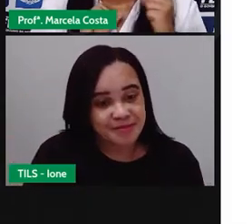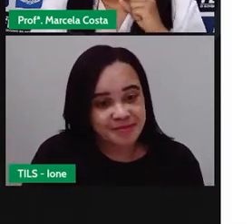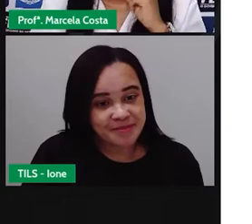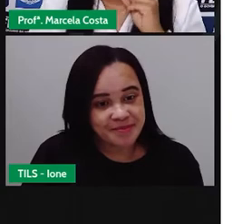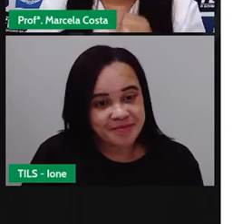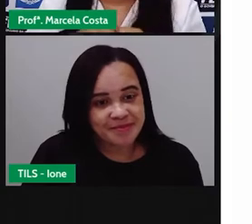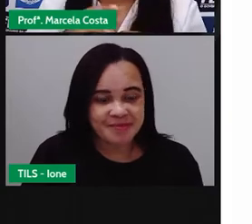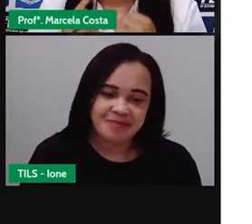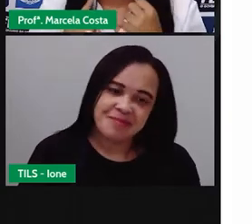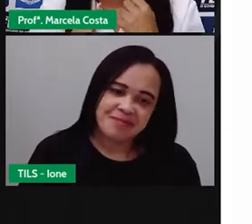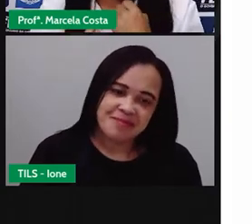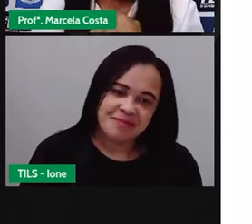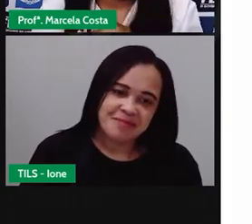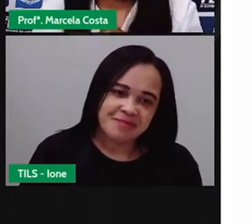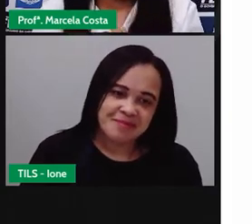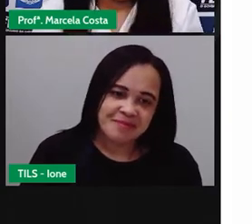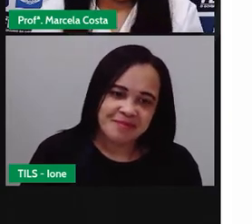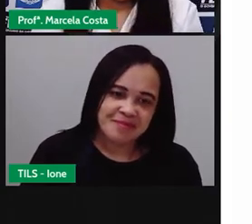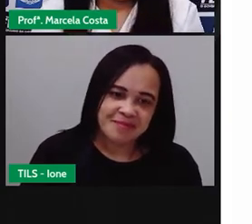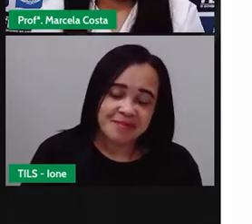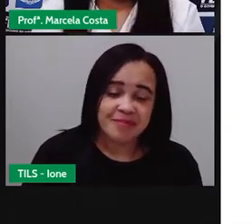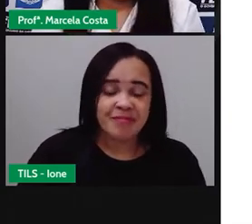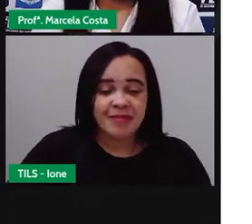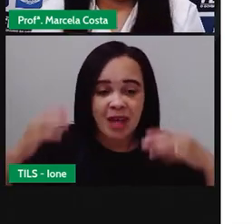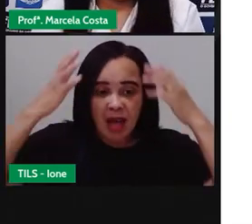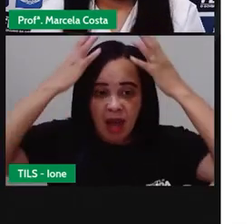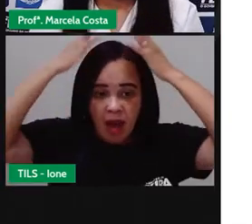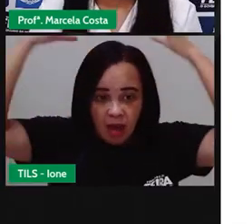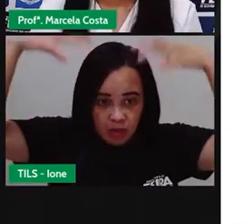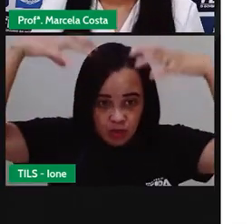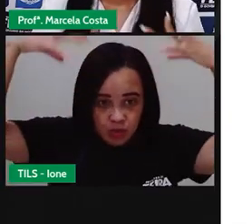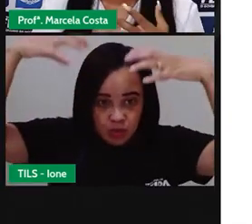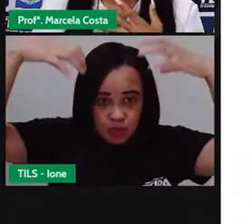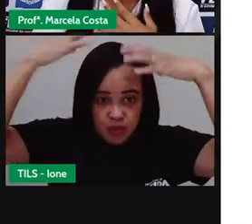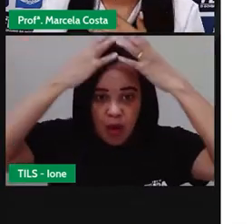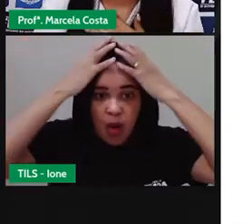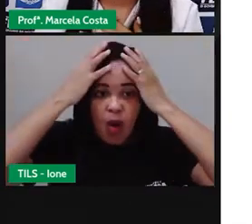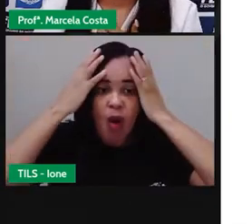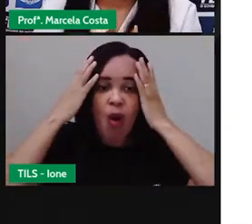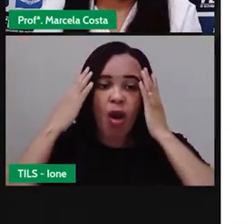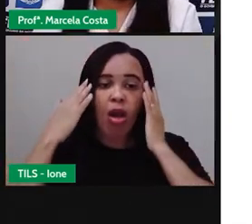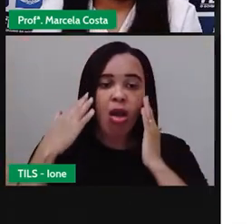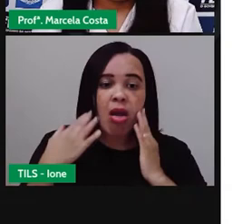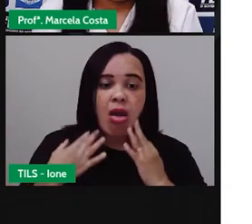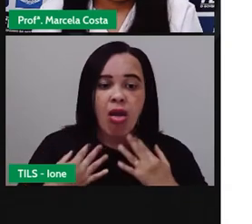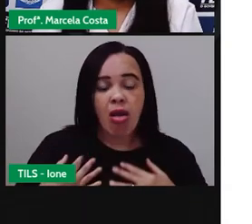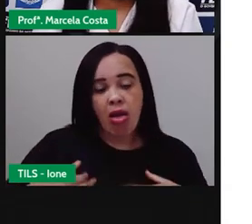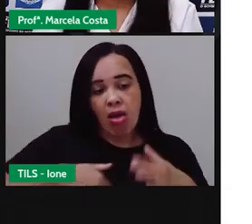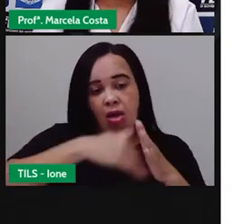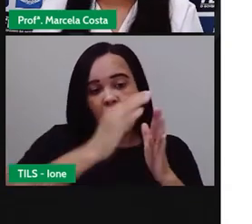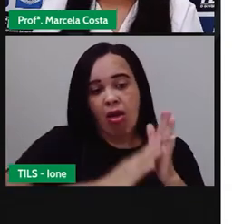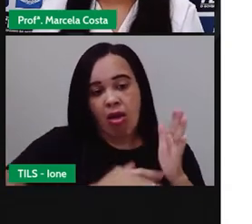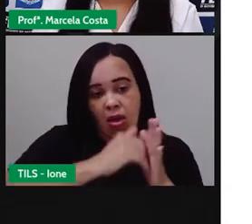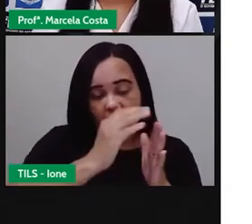Então, a chuva tirou a tinta dele, ele fez xixi a noite toda quando tomou bastante café,